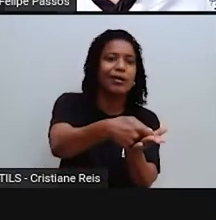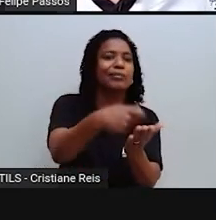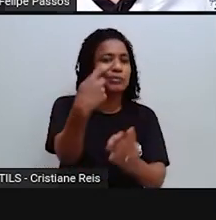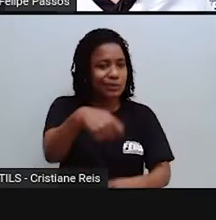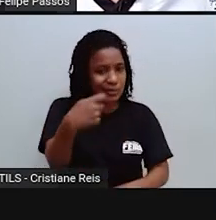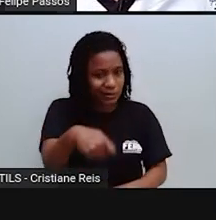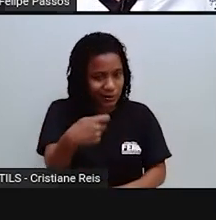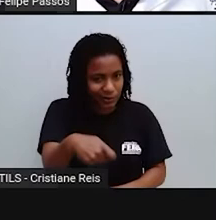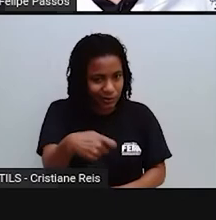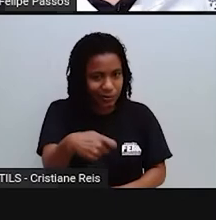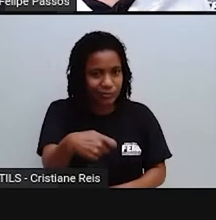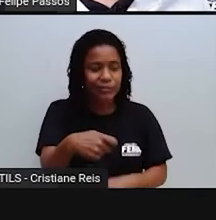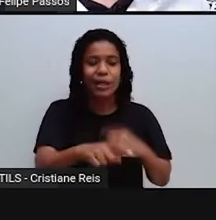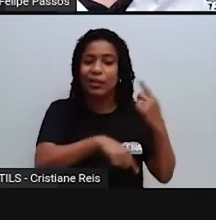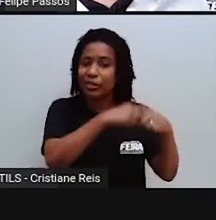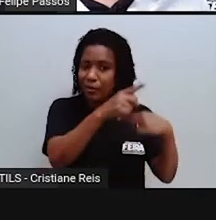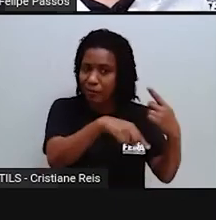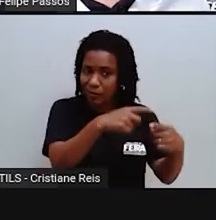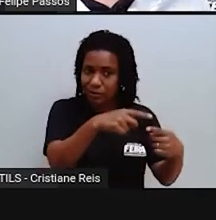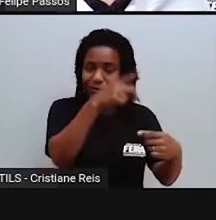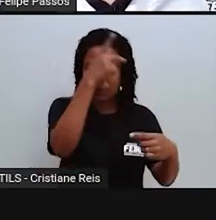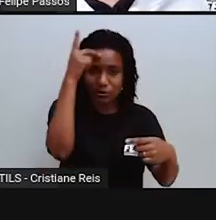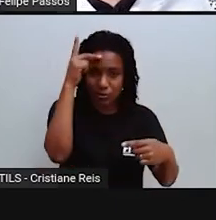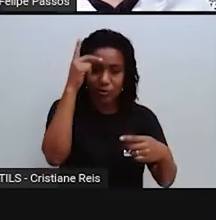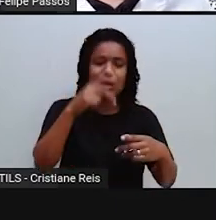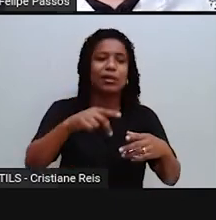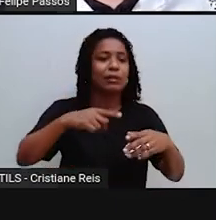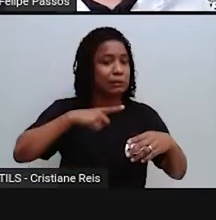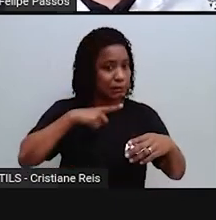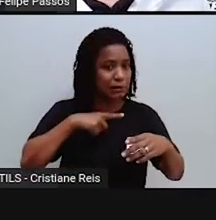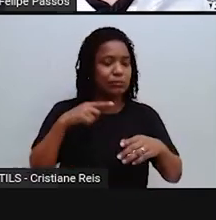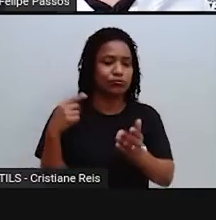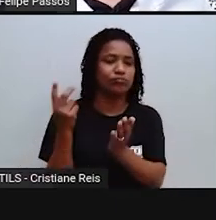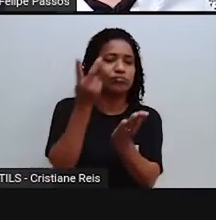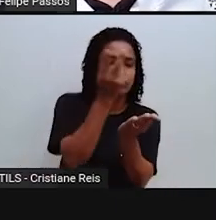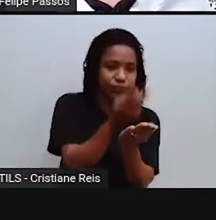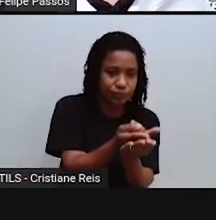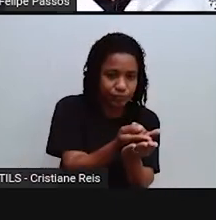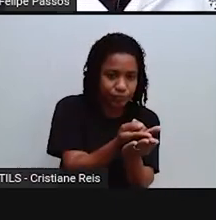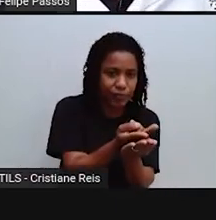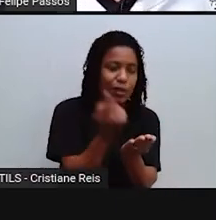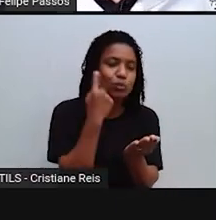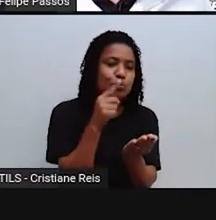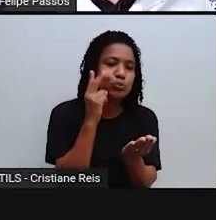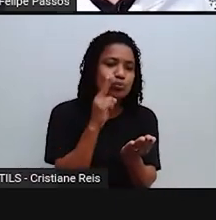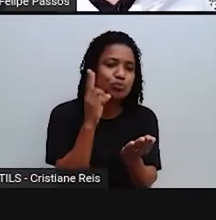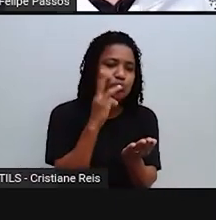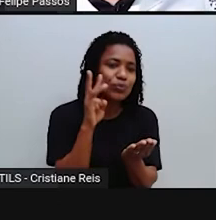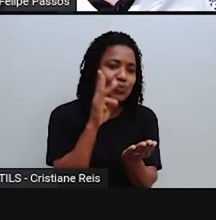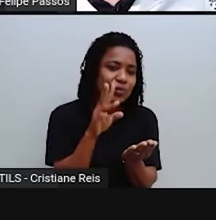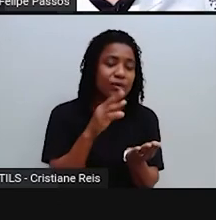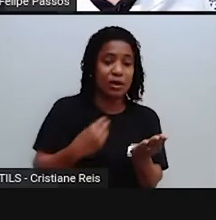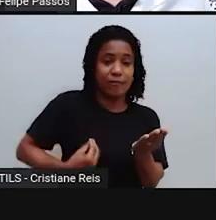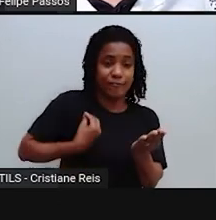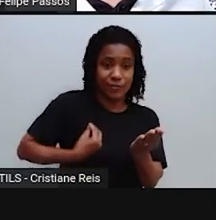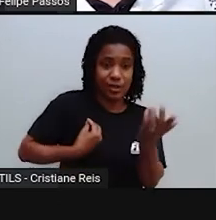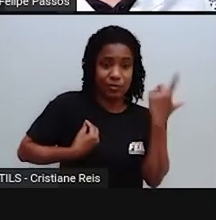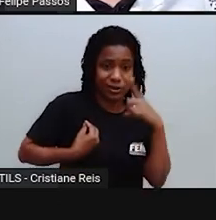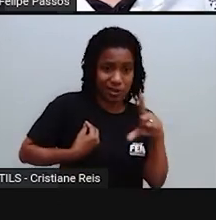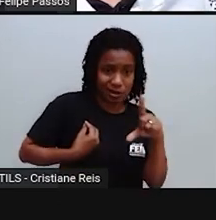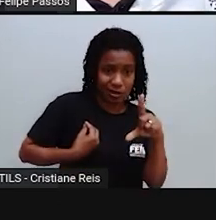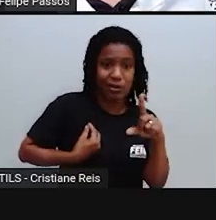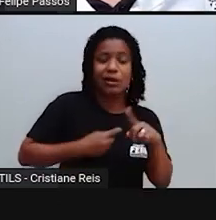sobreviva e aí ela vai ter uma dívida para resto da vida. Porque cada dia internado custa muito. E se a pessoa morrer, se a pessoa não